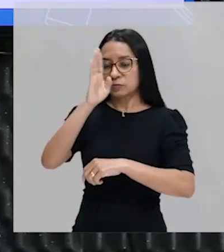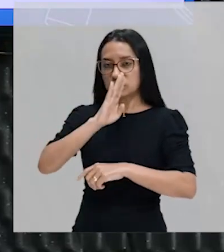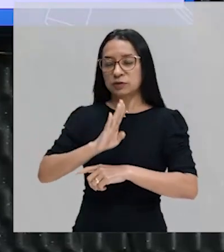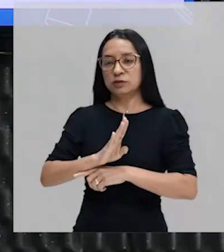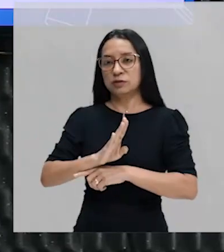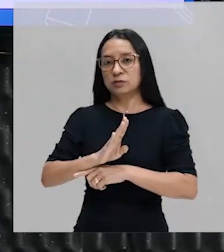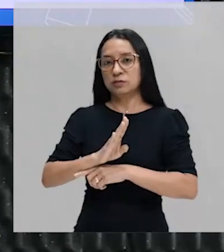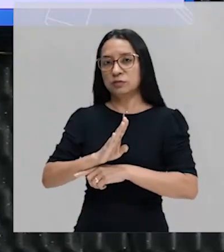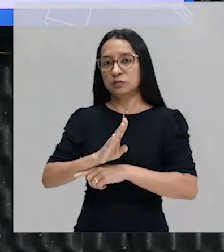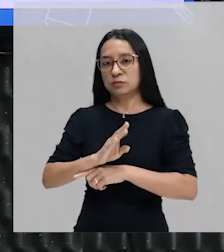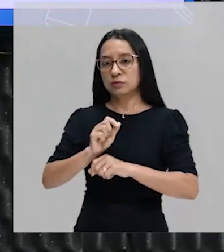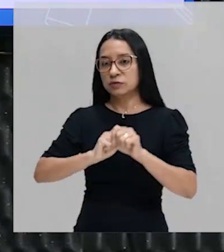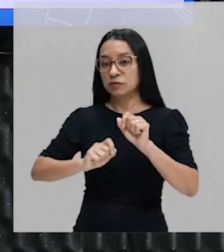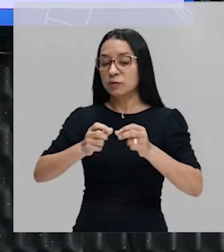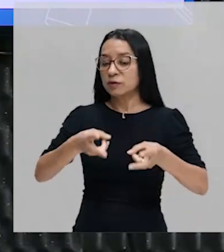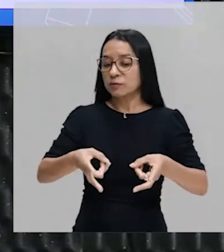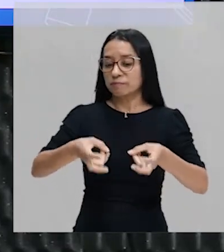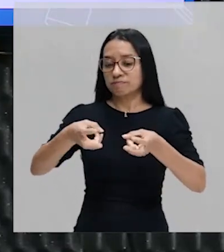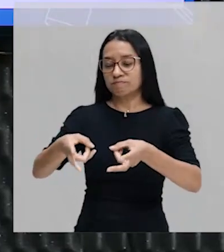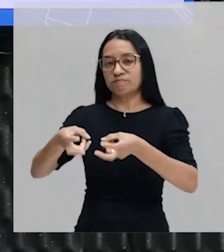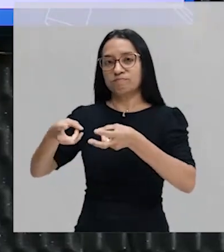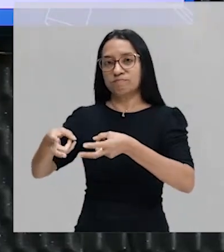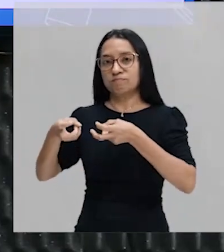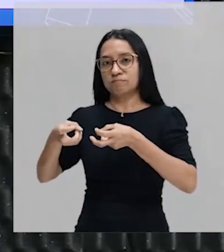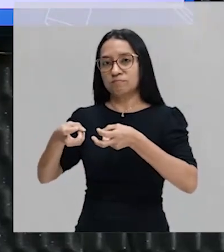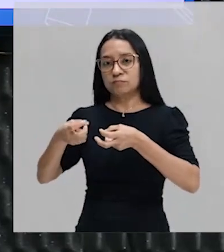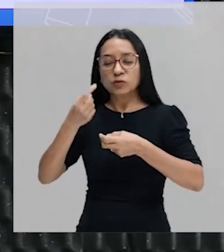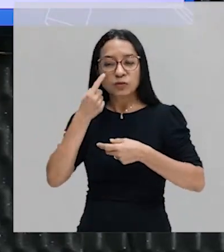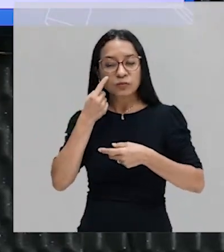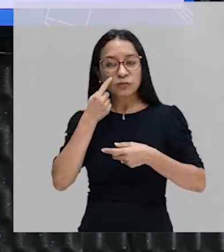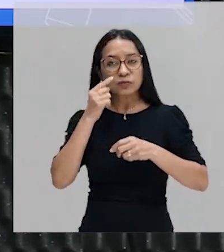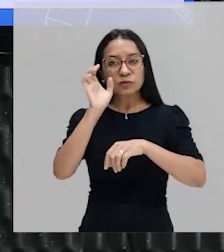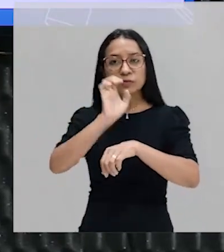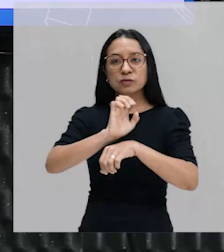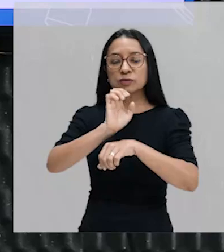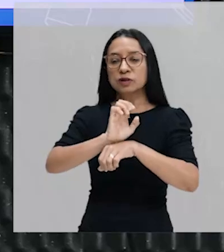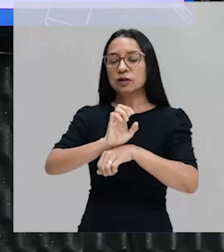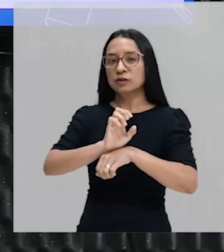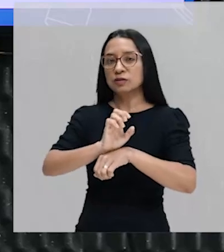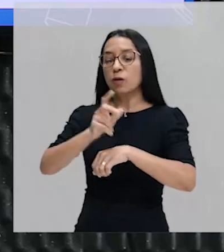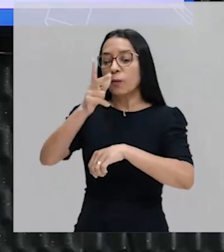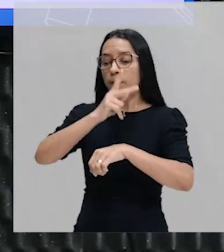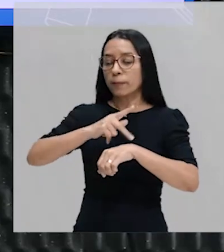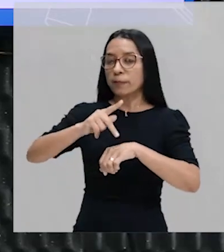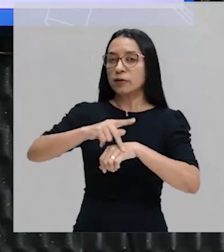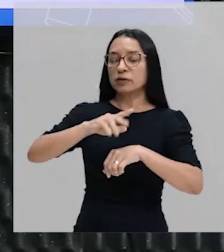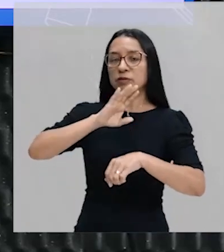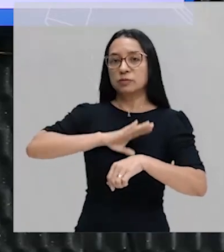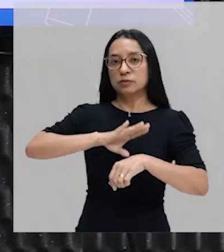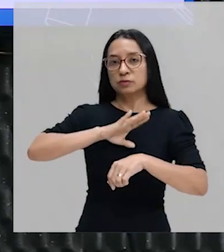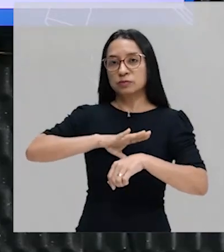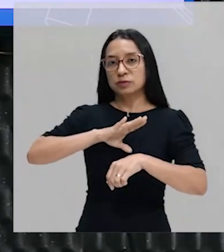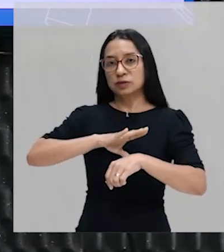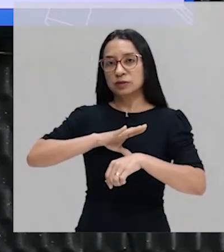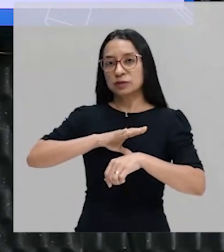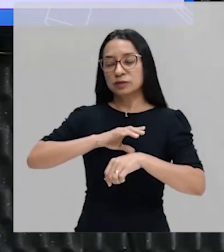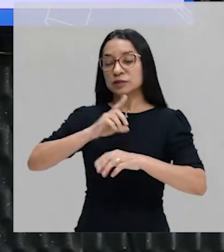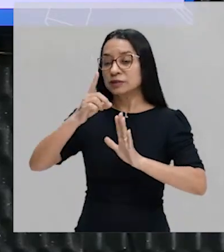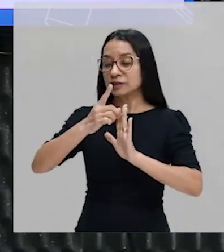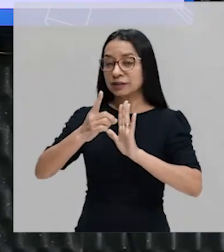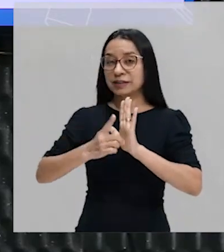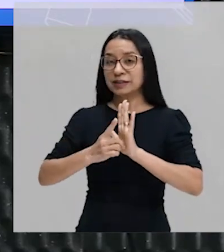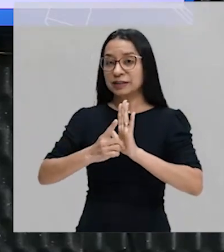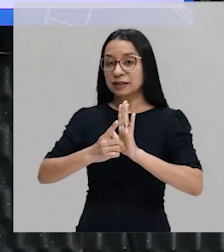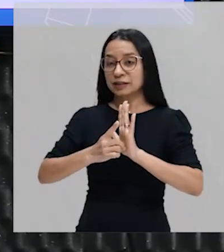de forma extrativa. Repare que o Estado português, no período pré-colonial, ele decreta o